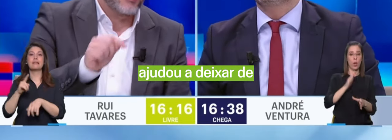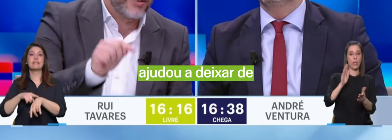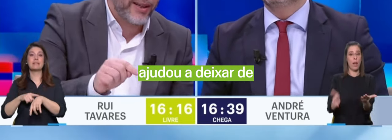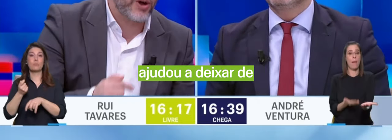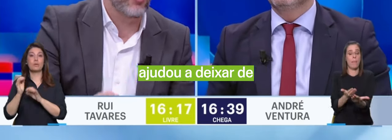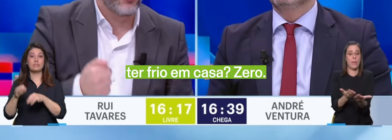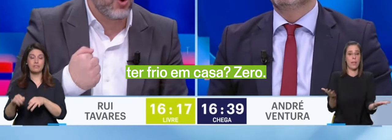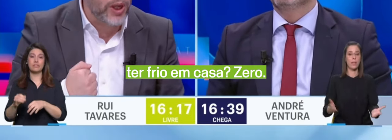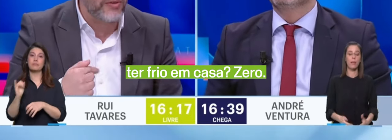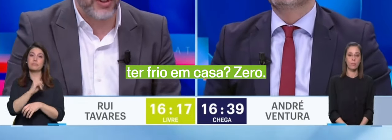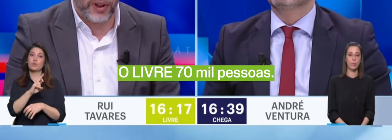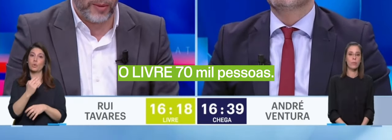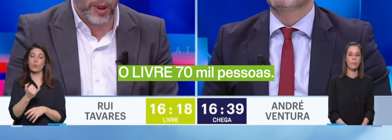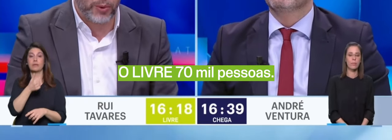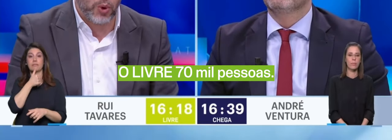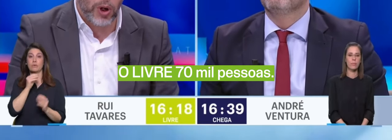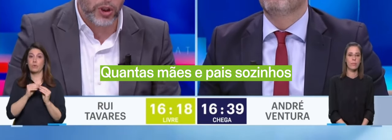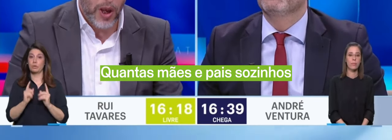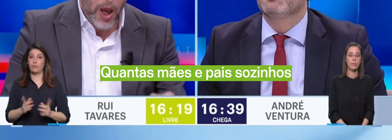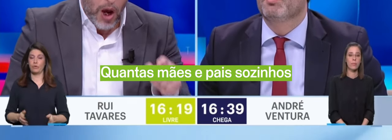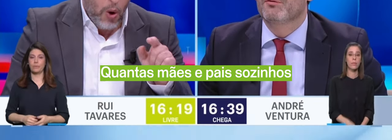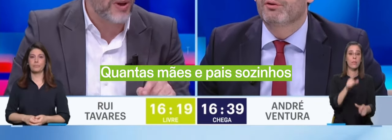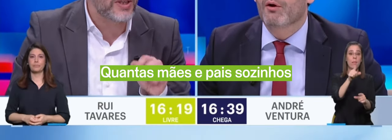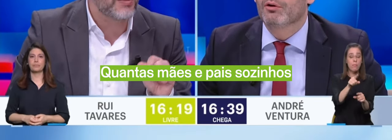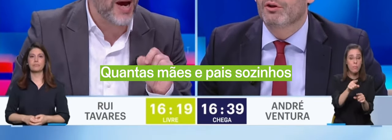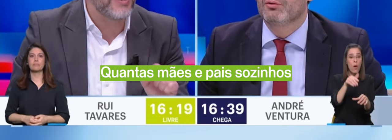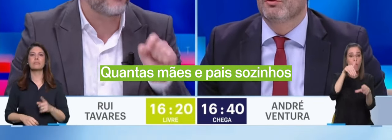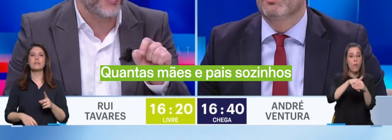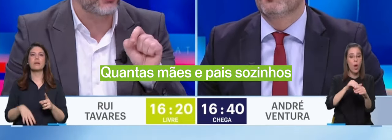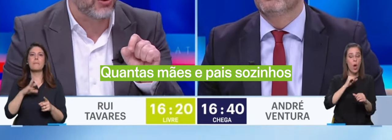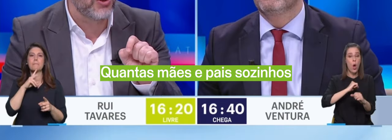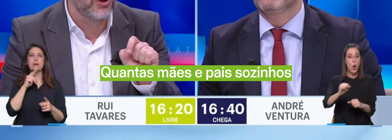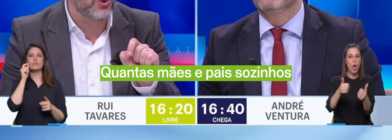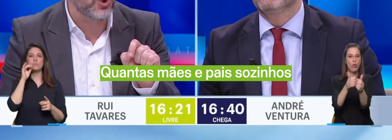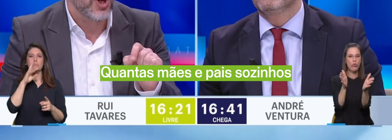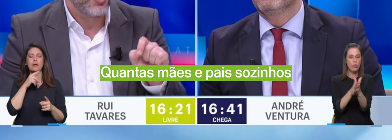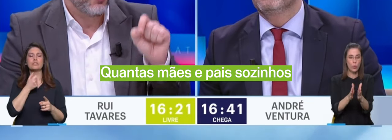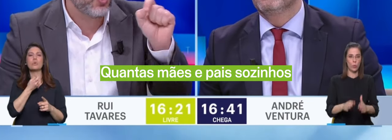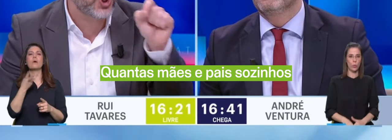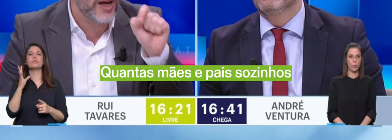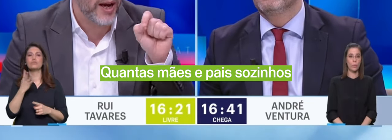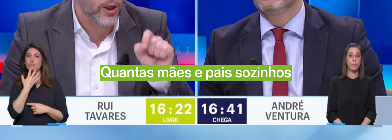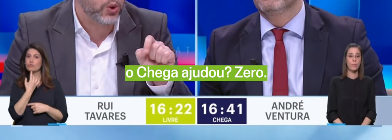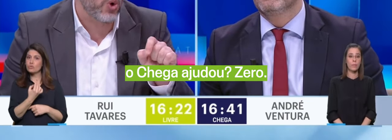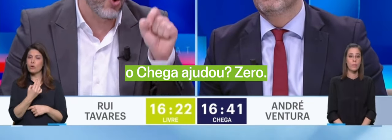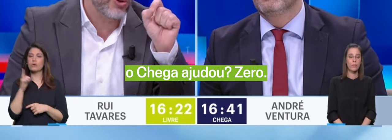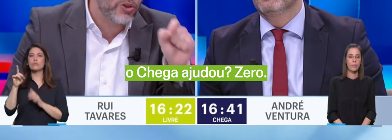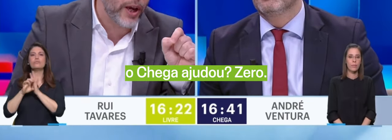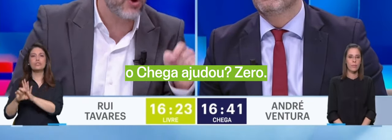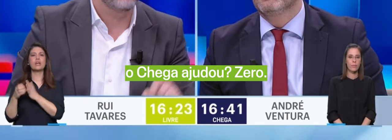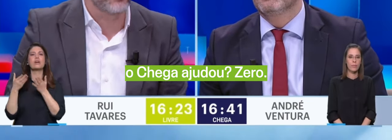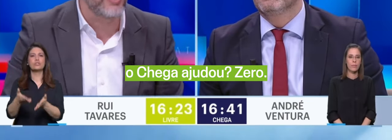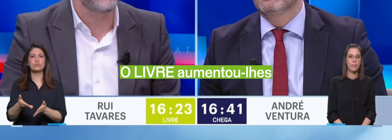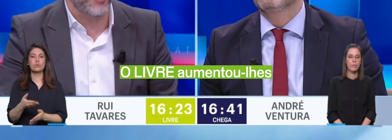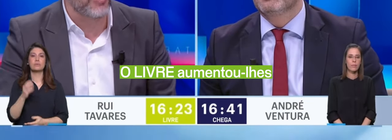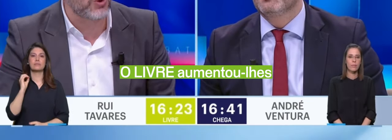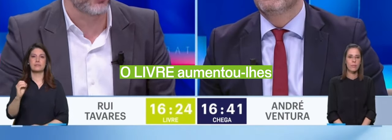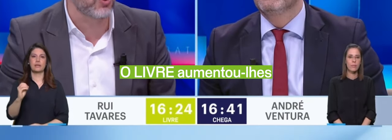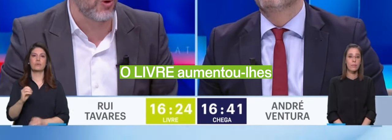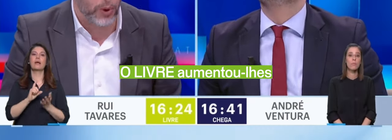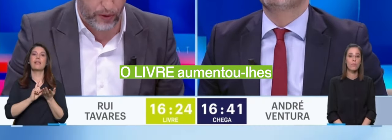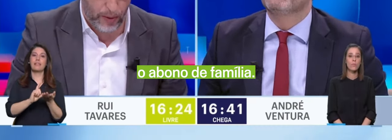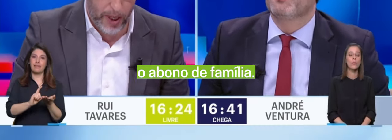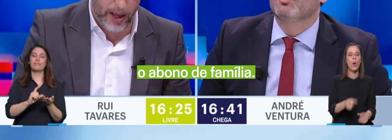Tavares. Zero. O Livre, 70 mil pessoas. Quantas mães e pais sozinhos o Chega ajudou? Zero. O Livre